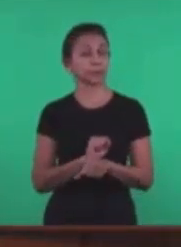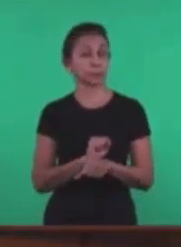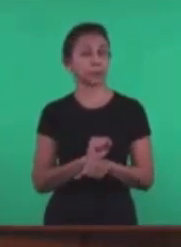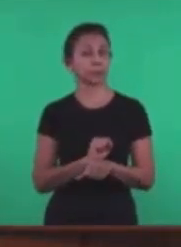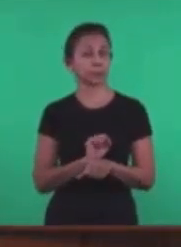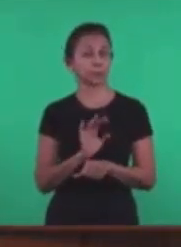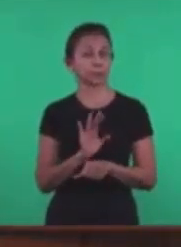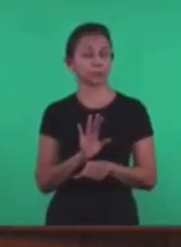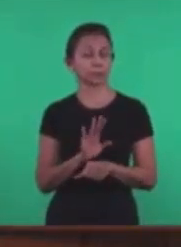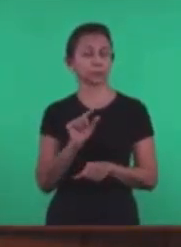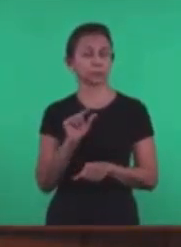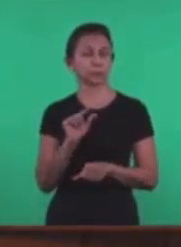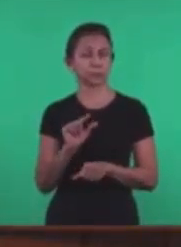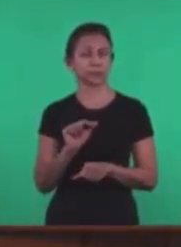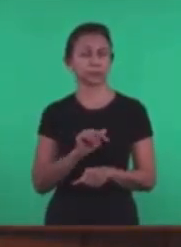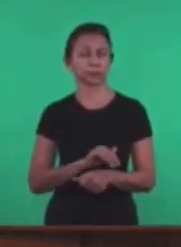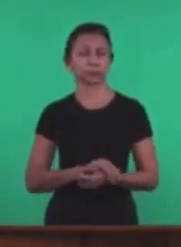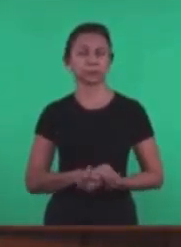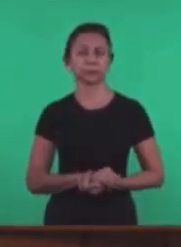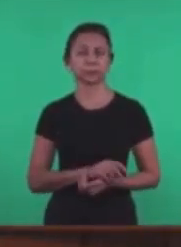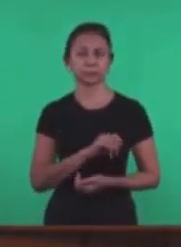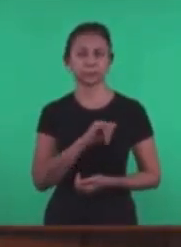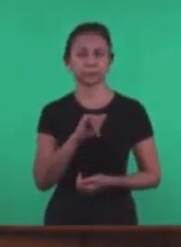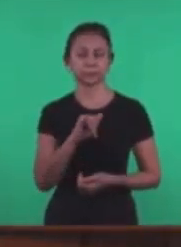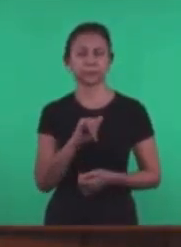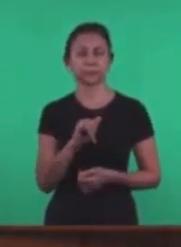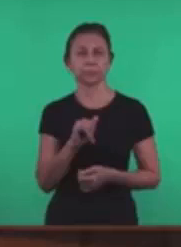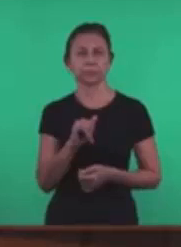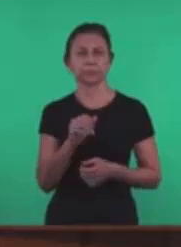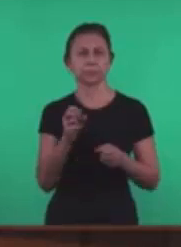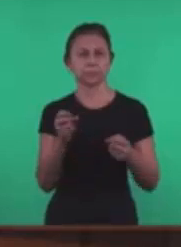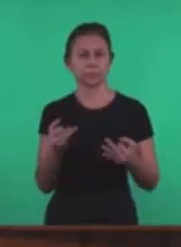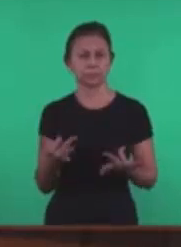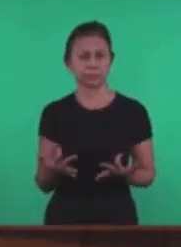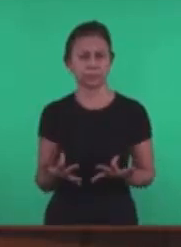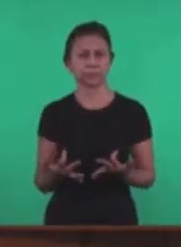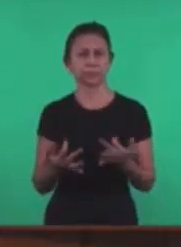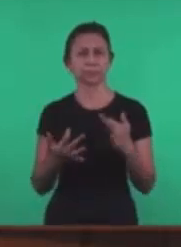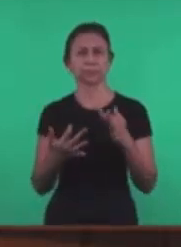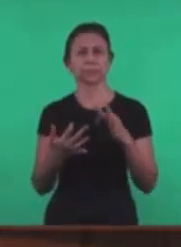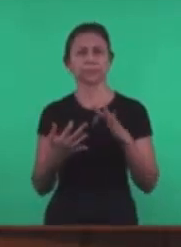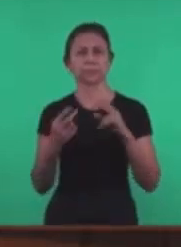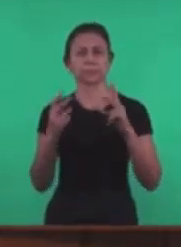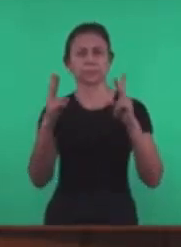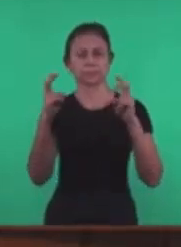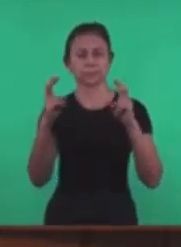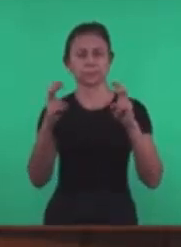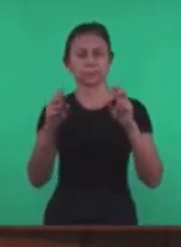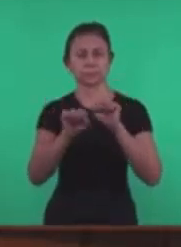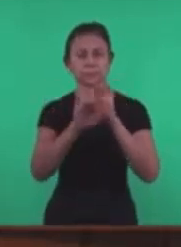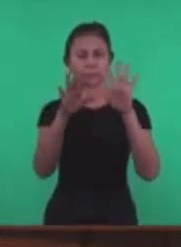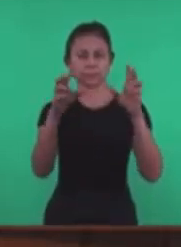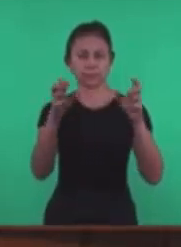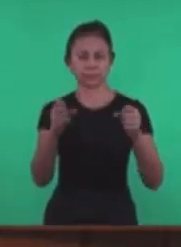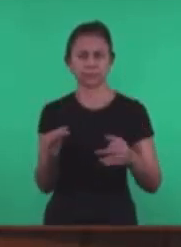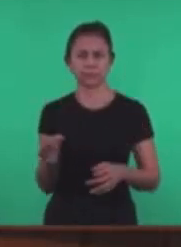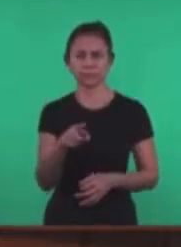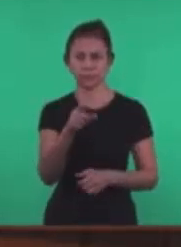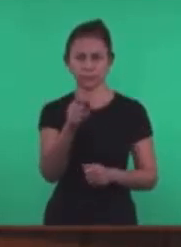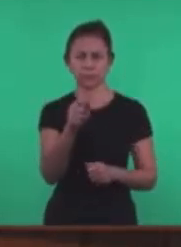Consideração Que teremos Agora sobre este assunto Para ficar mais claro Relacionado a isso Pode Muito